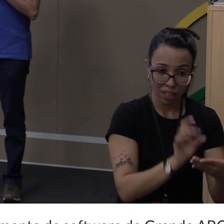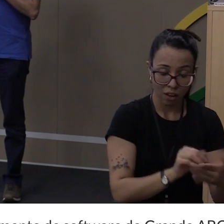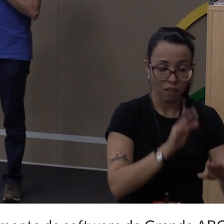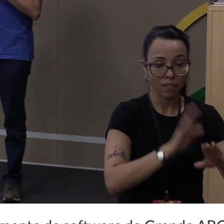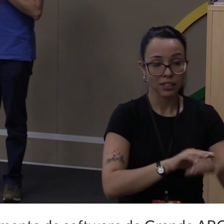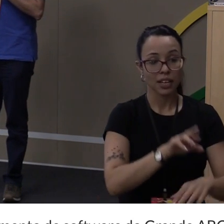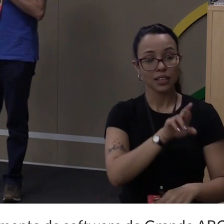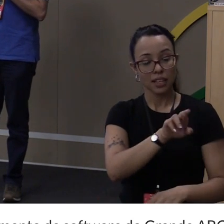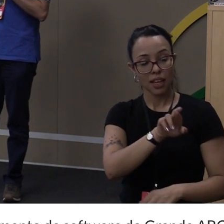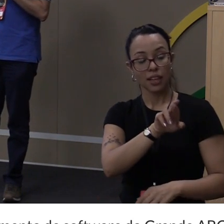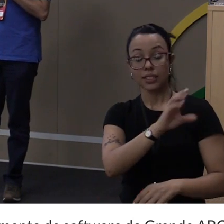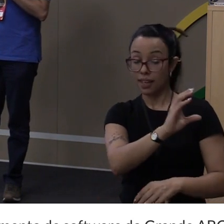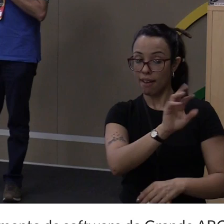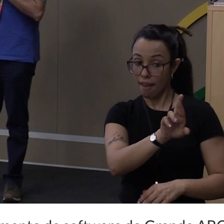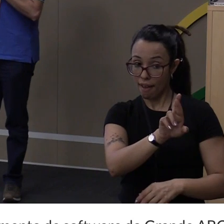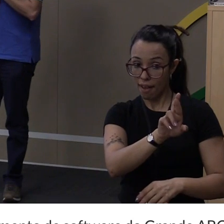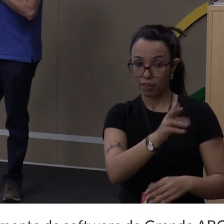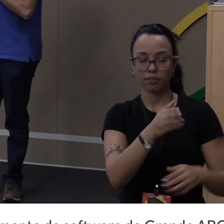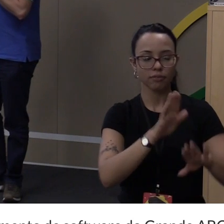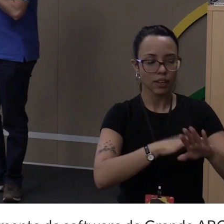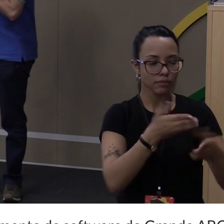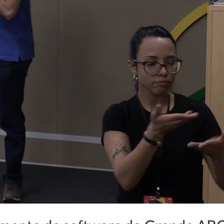neles para poder fazer o tratamento.